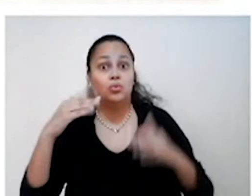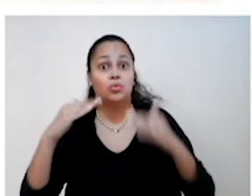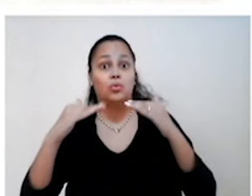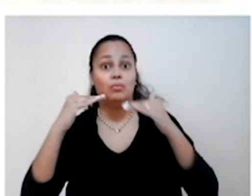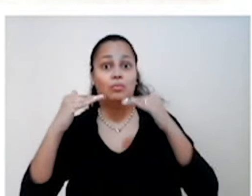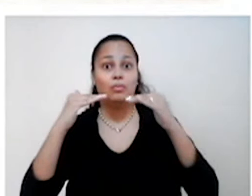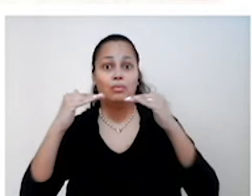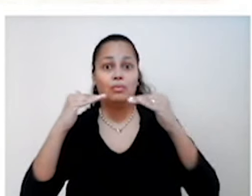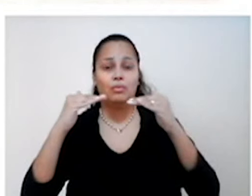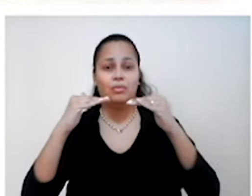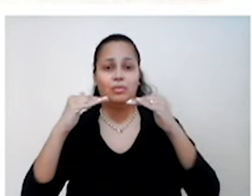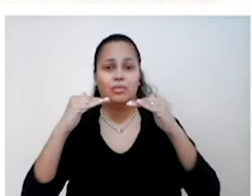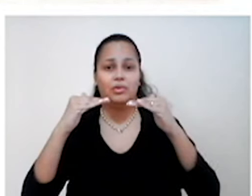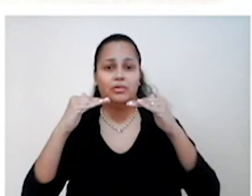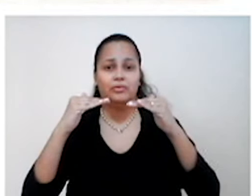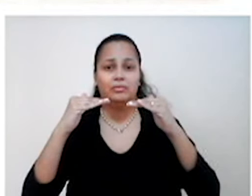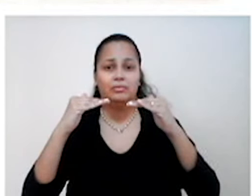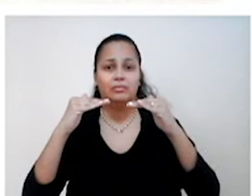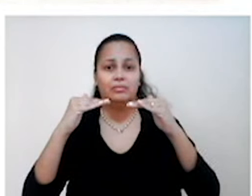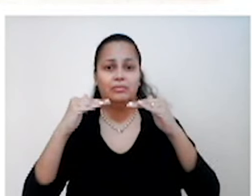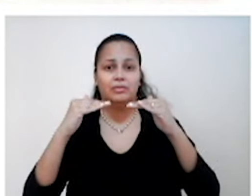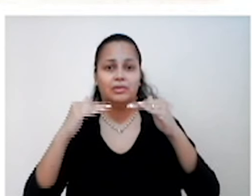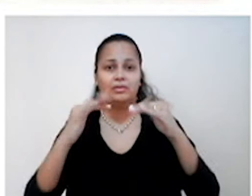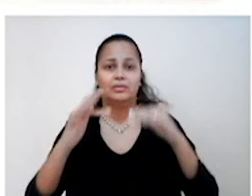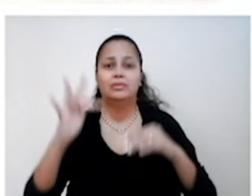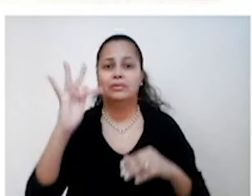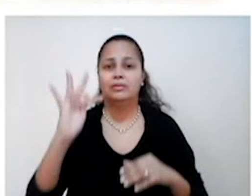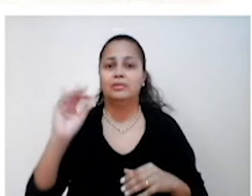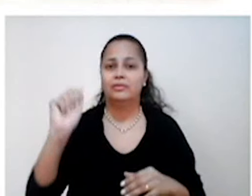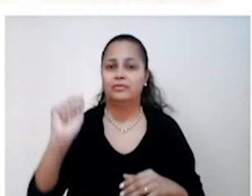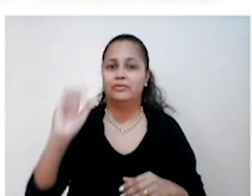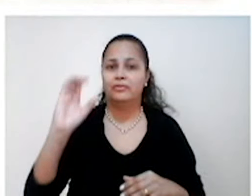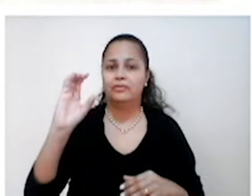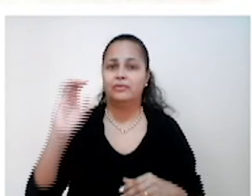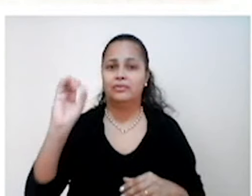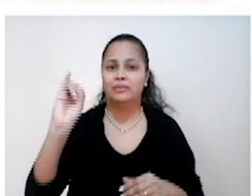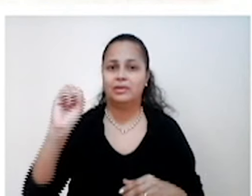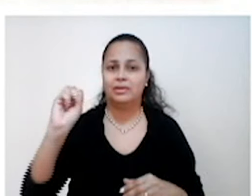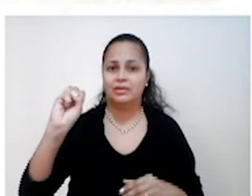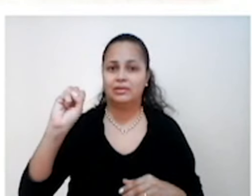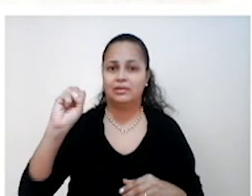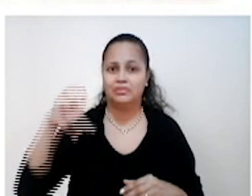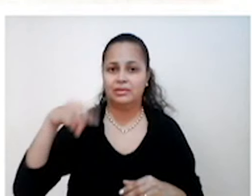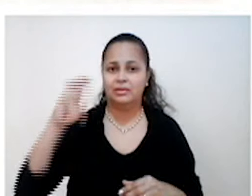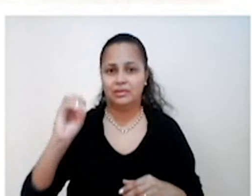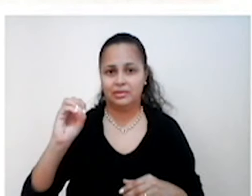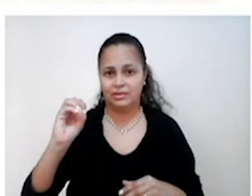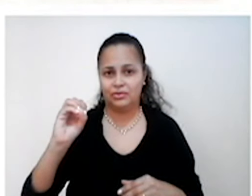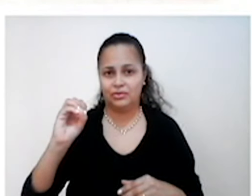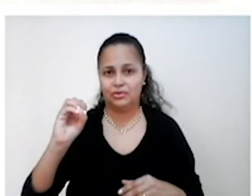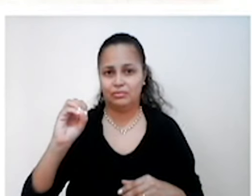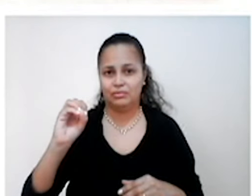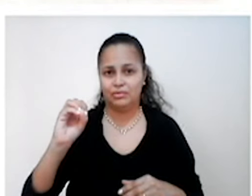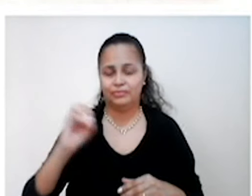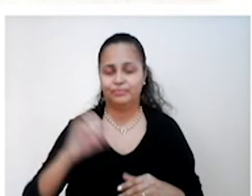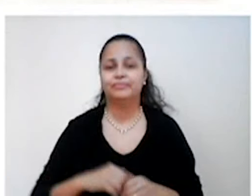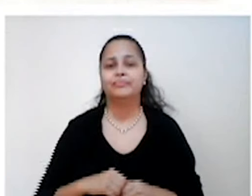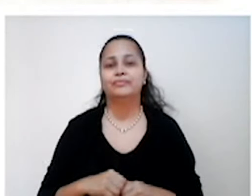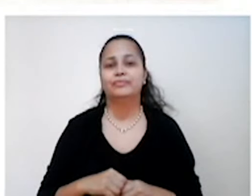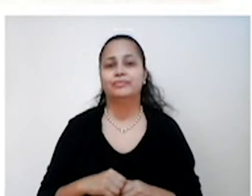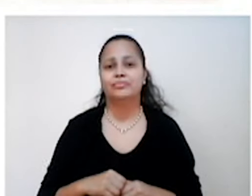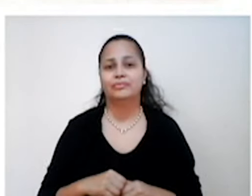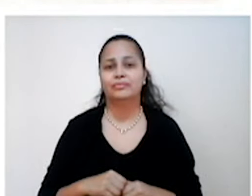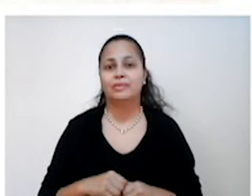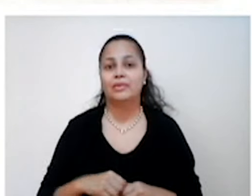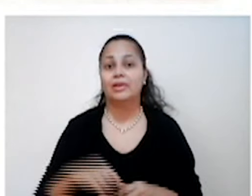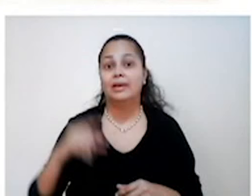começou a se fortalecer foi o fascismo, que se firmou como proposta anticomunista. Então,